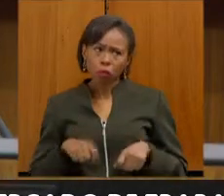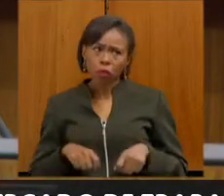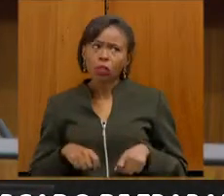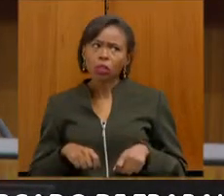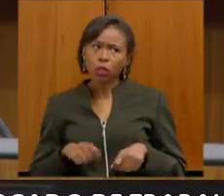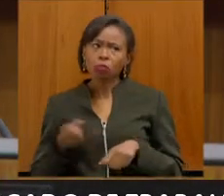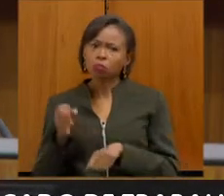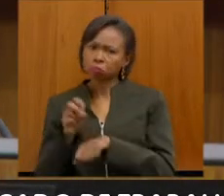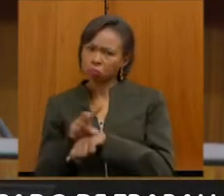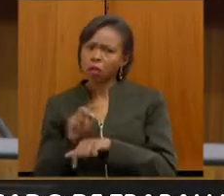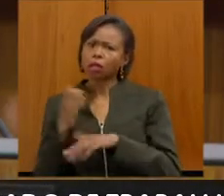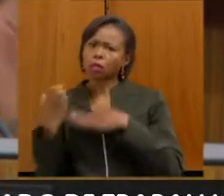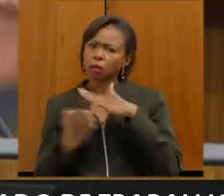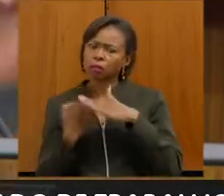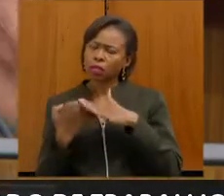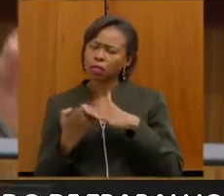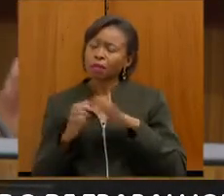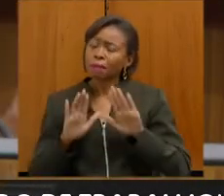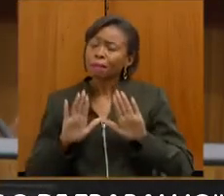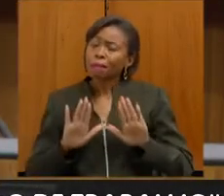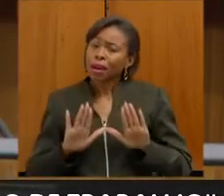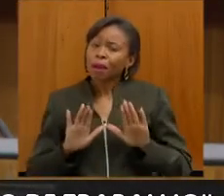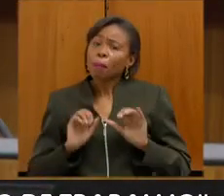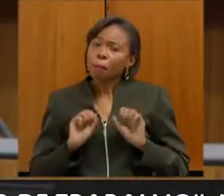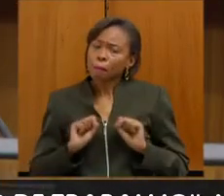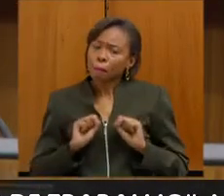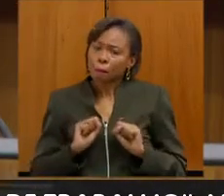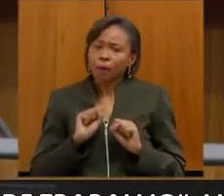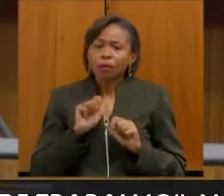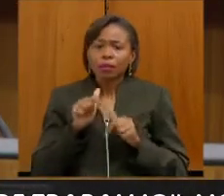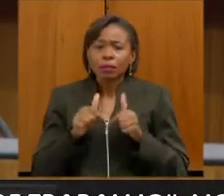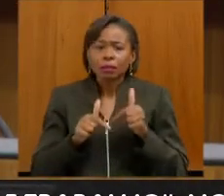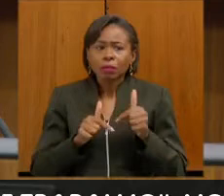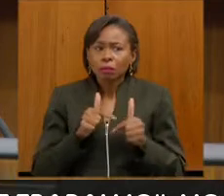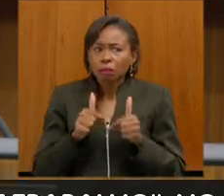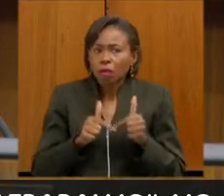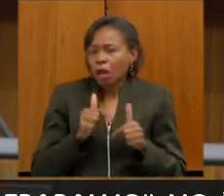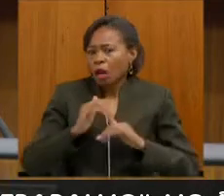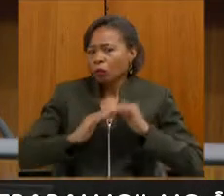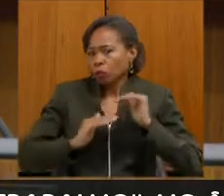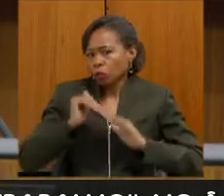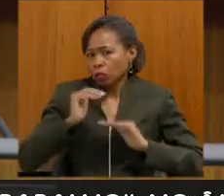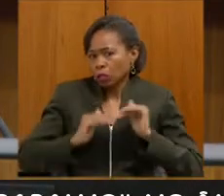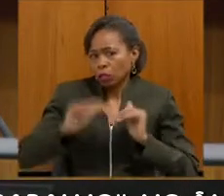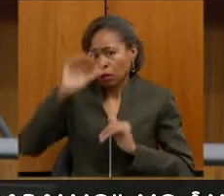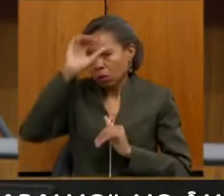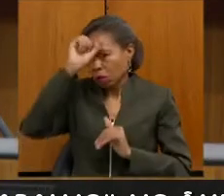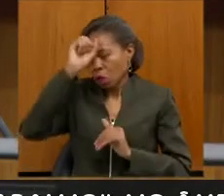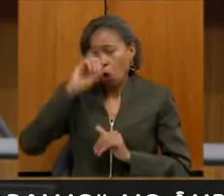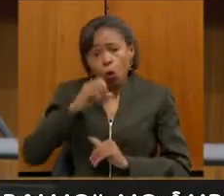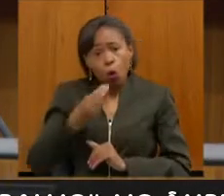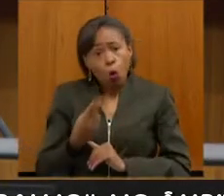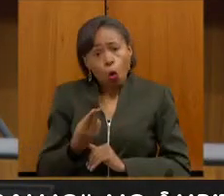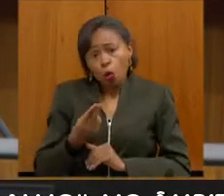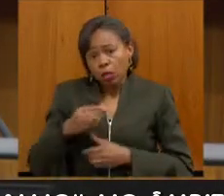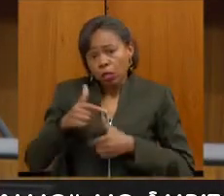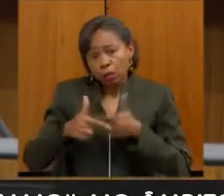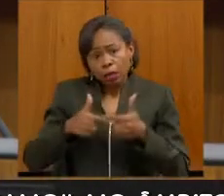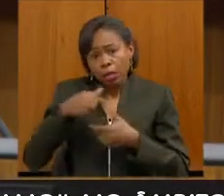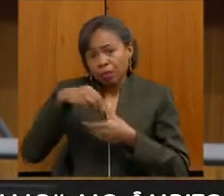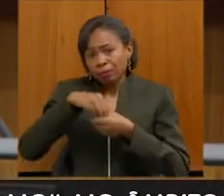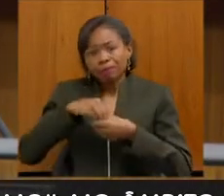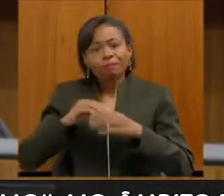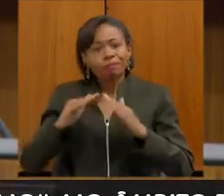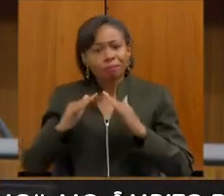pode aprender alguma profissão e desempenhar esse papel mesmo dentro da nossa própria casa, porque ele tem um